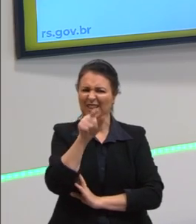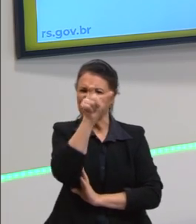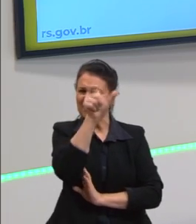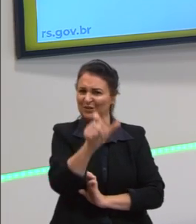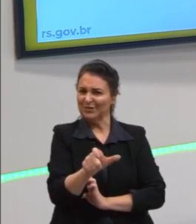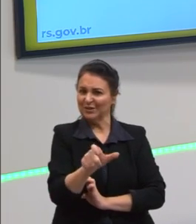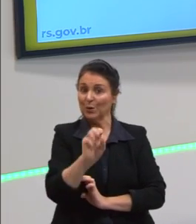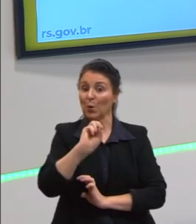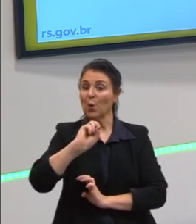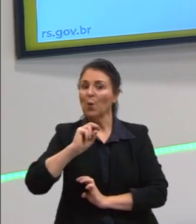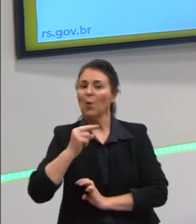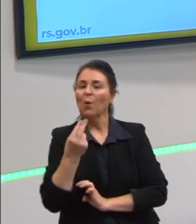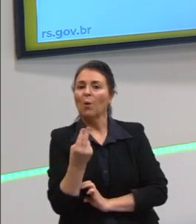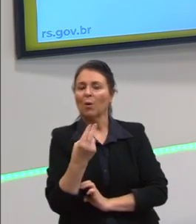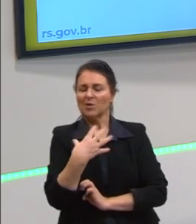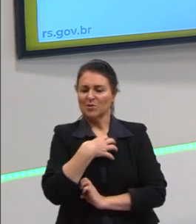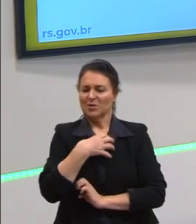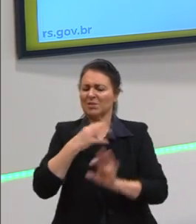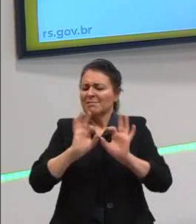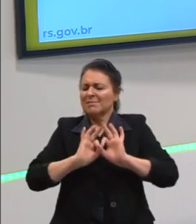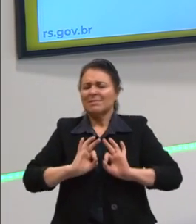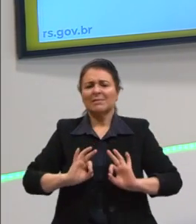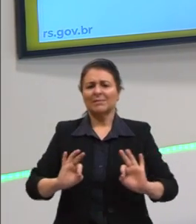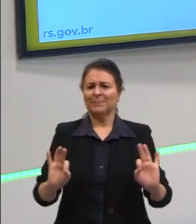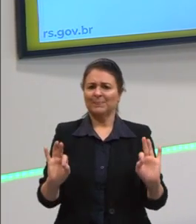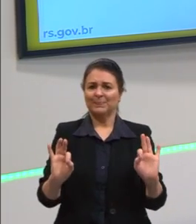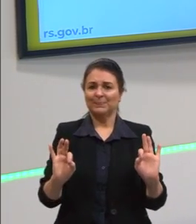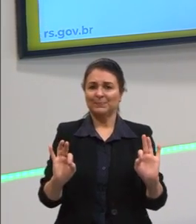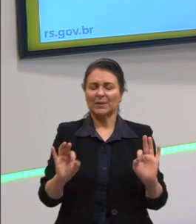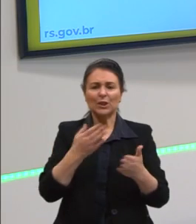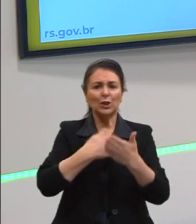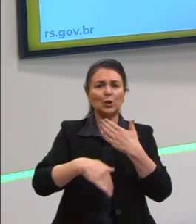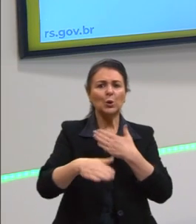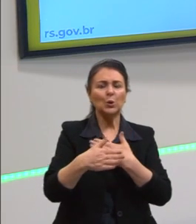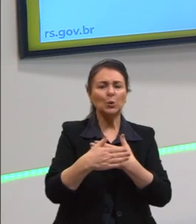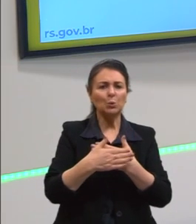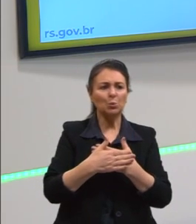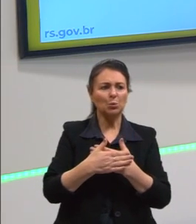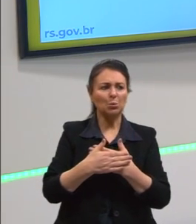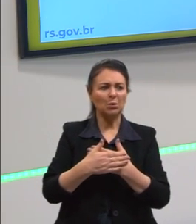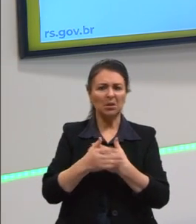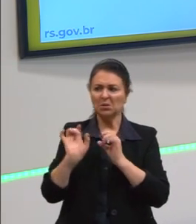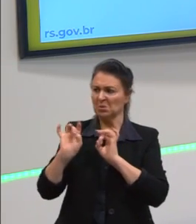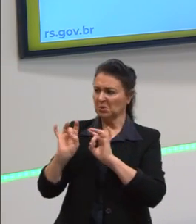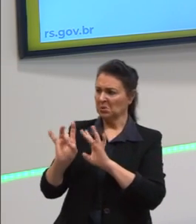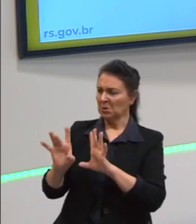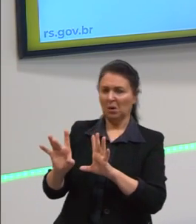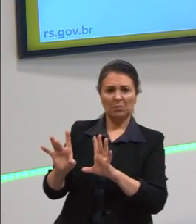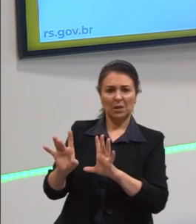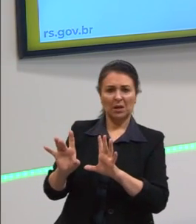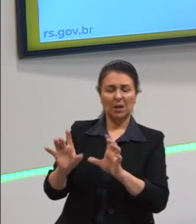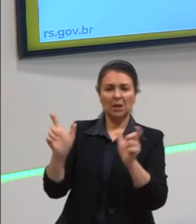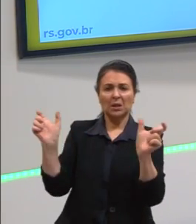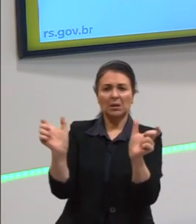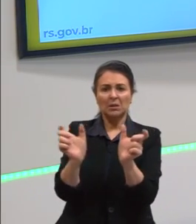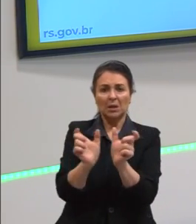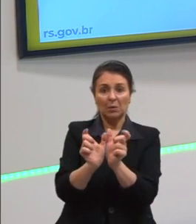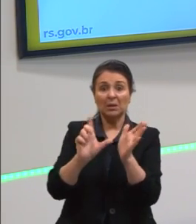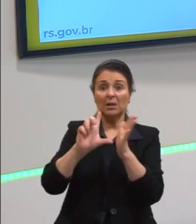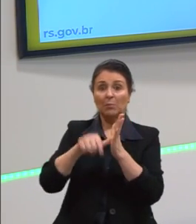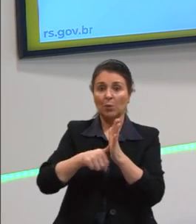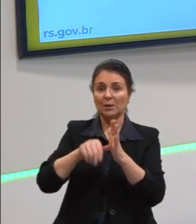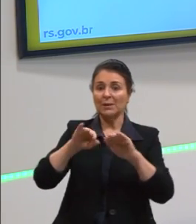Ou, de uma maneira bem simplista, tudo o que sobrar na oração, depois que eu consigo separar o sujeito dela.